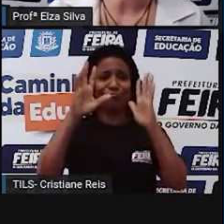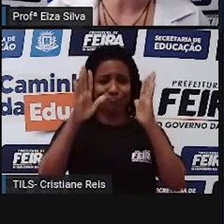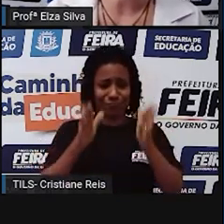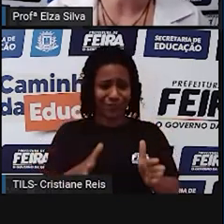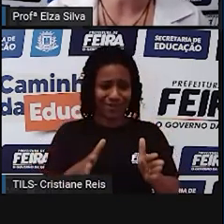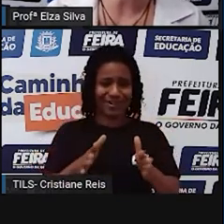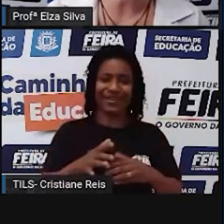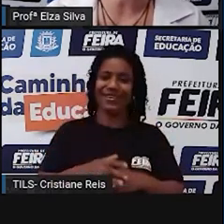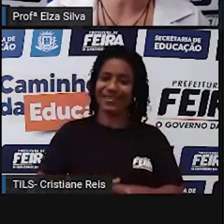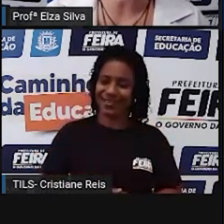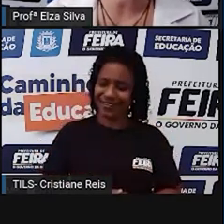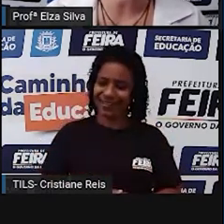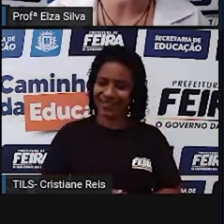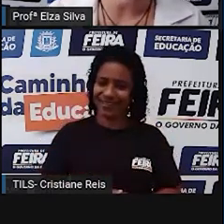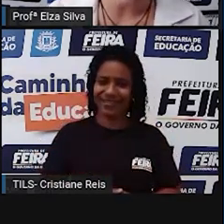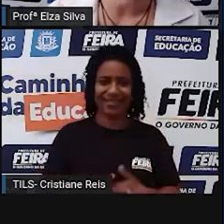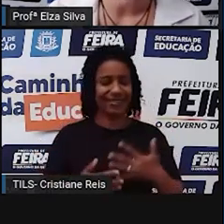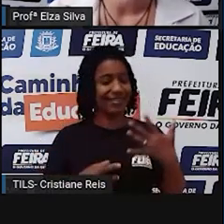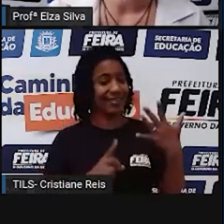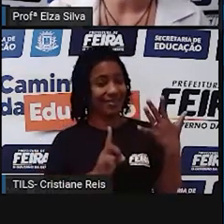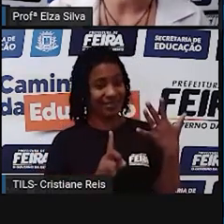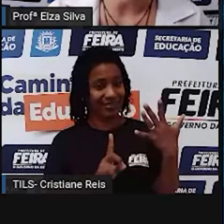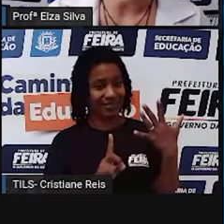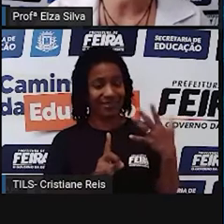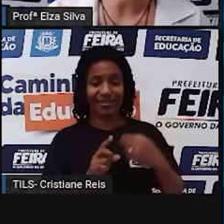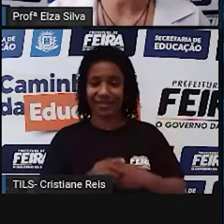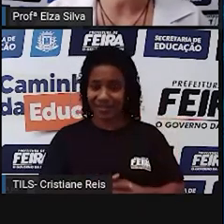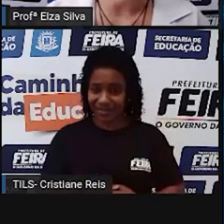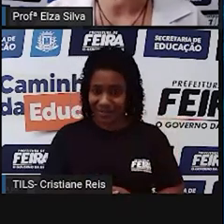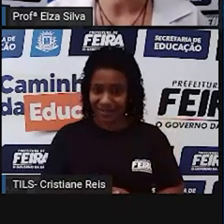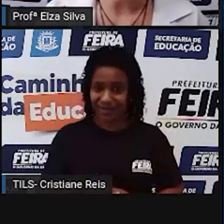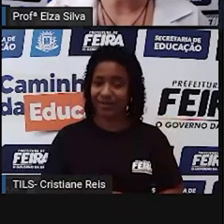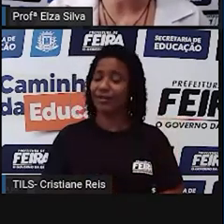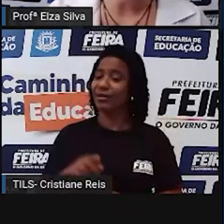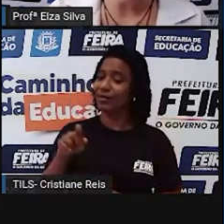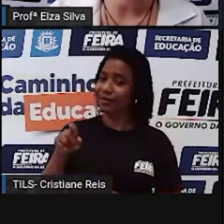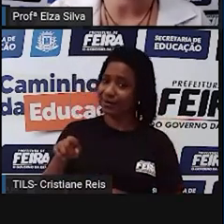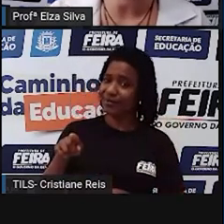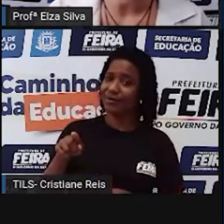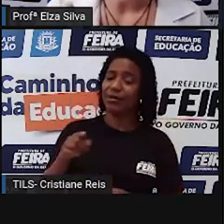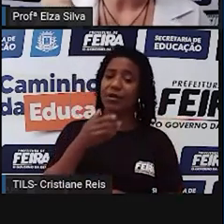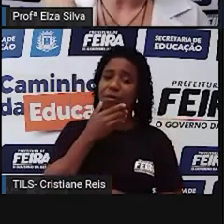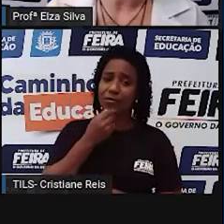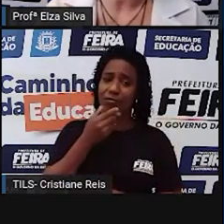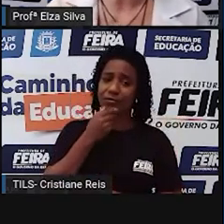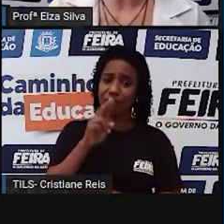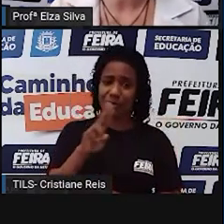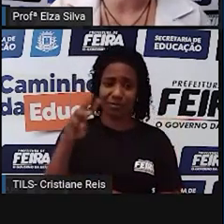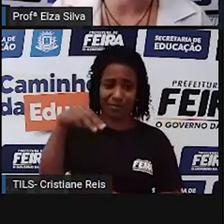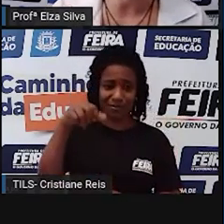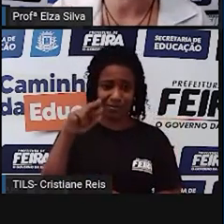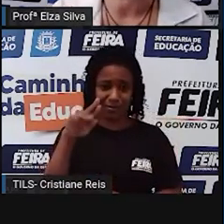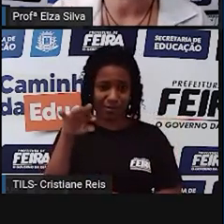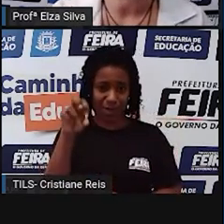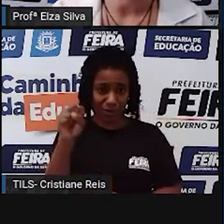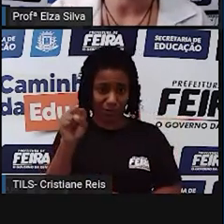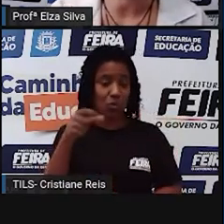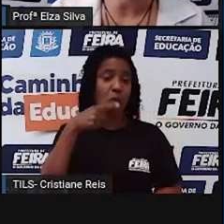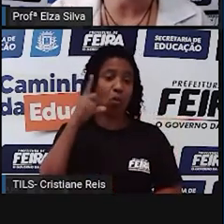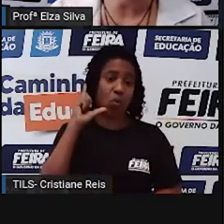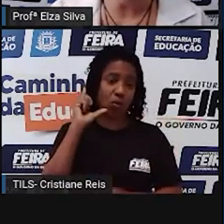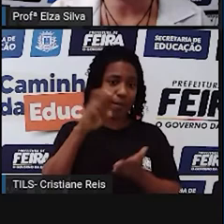his house yesterday morning. Marcos limpou a casa dele ontem pela manhã.